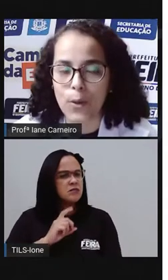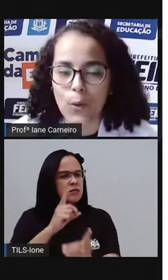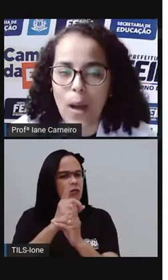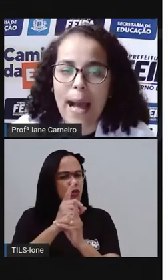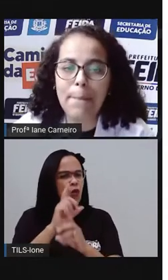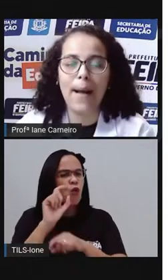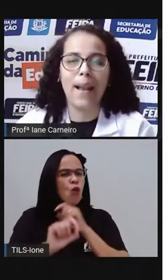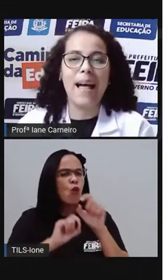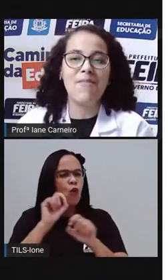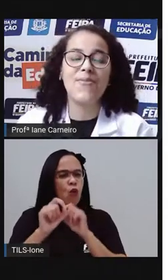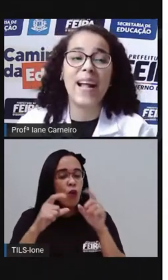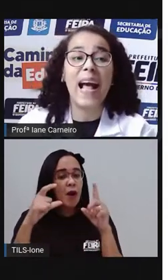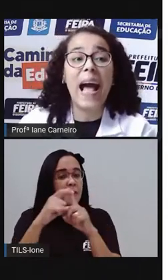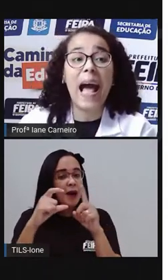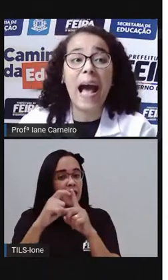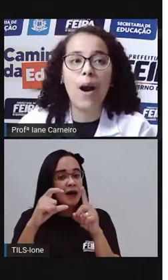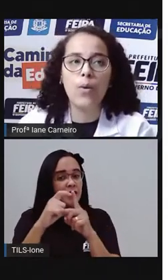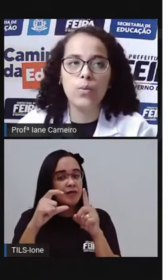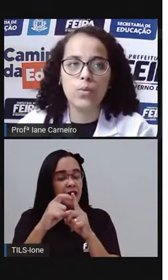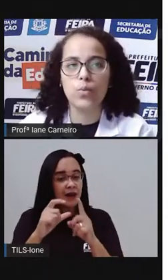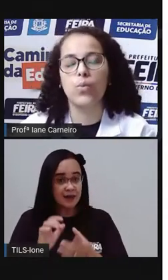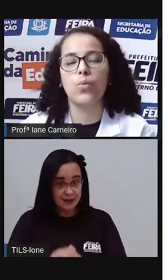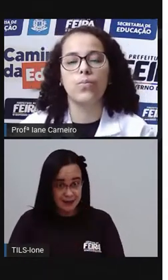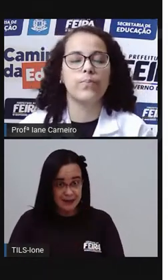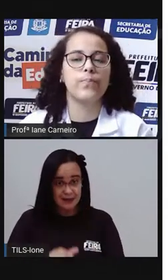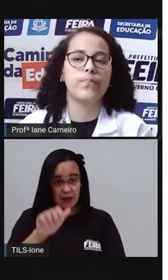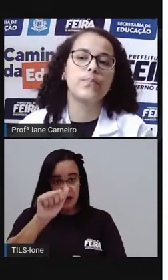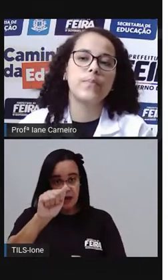a Pró a palavra alto.